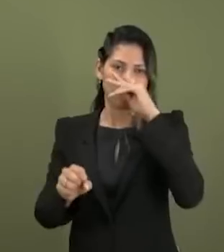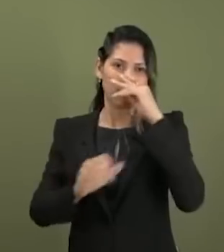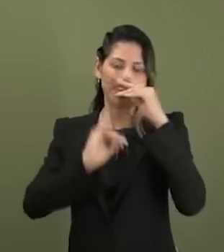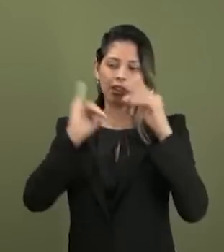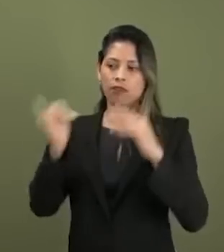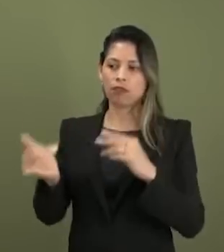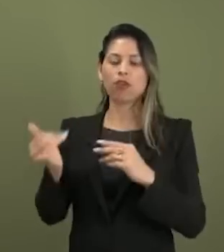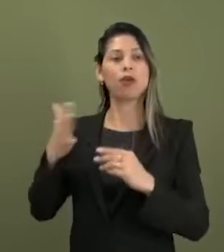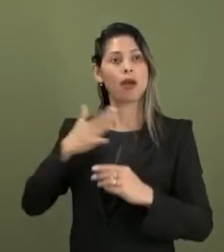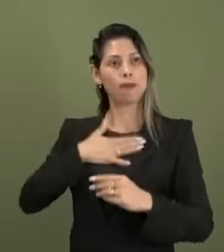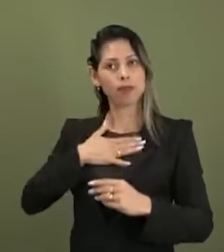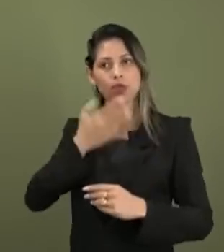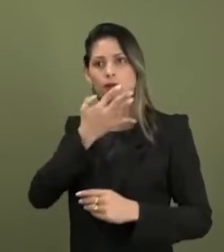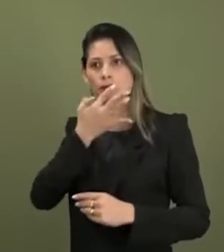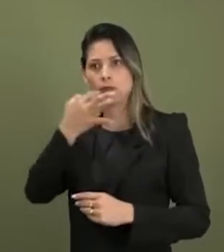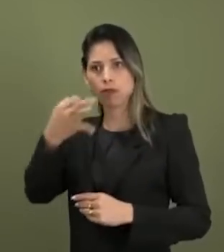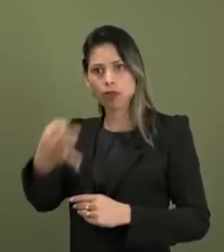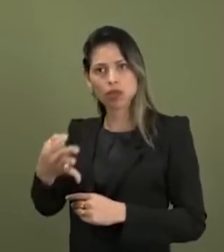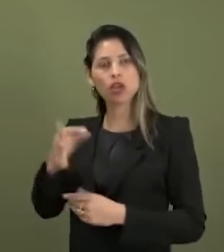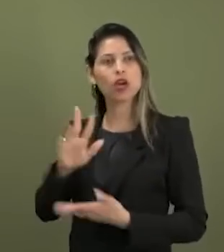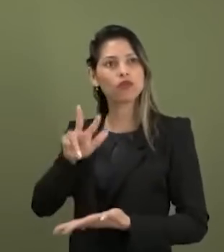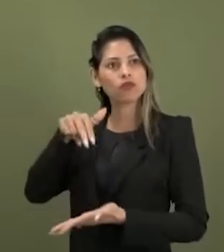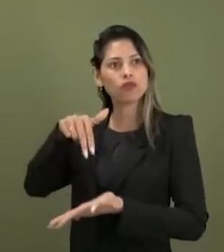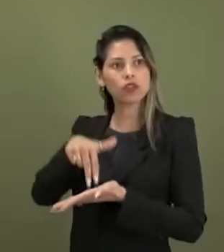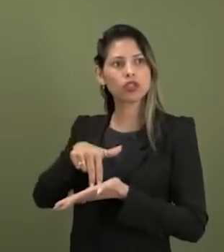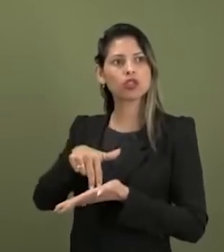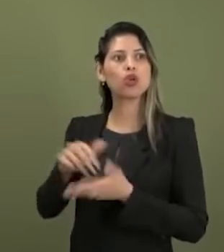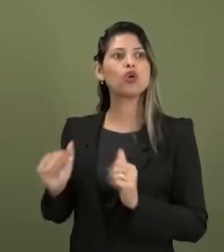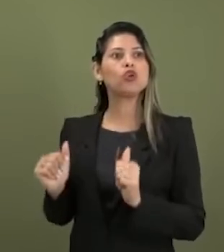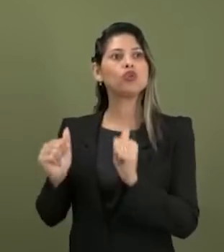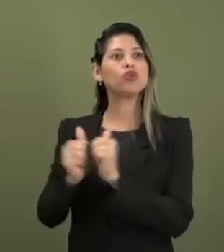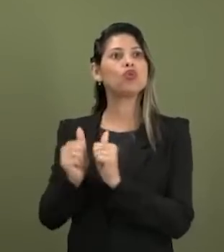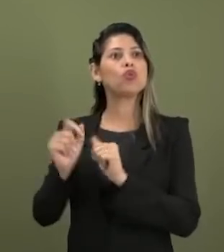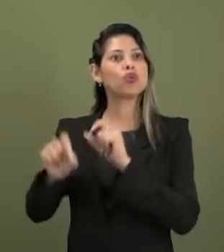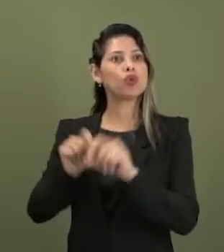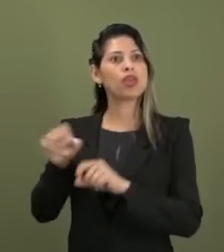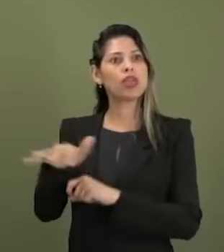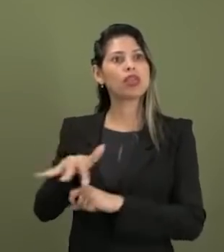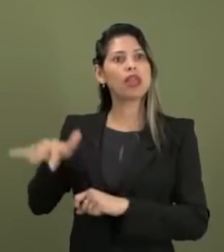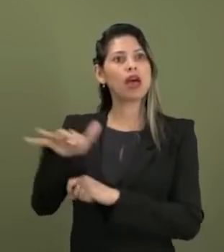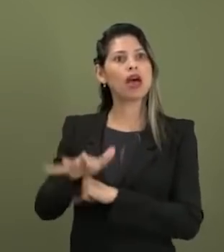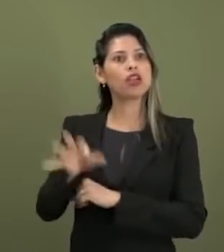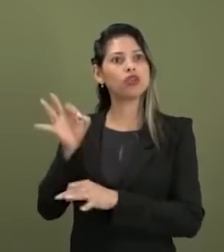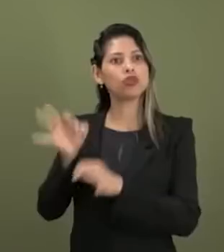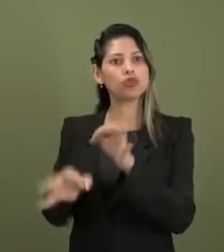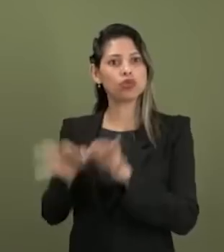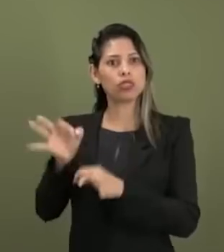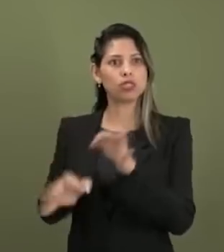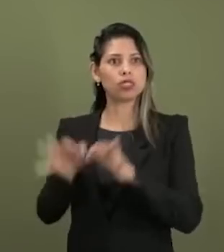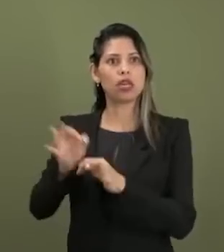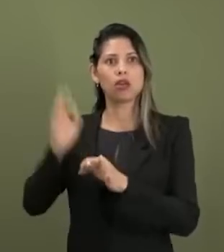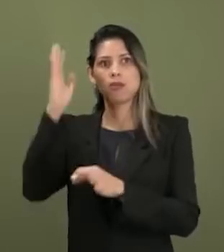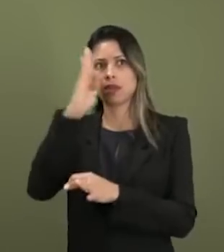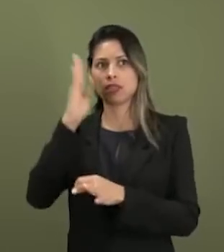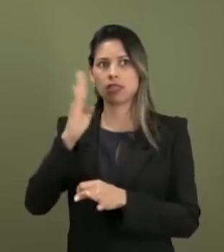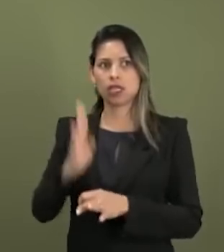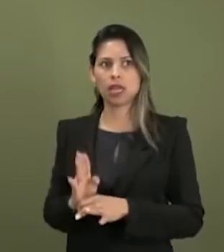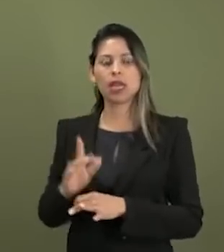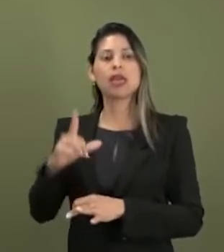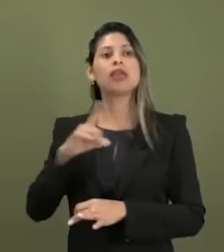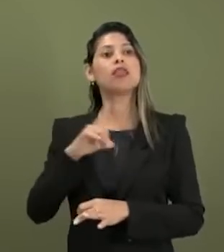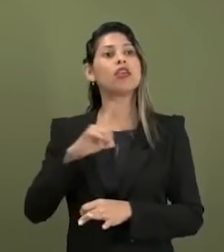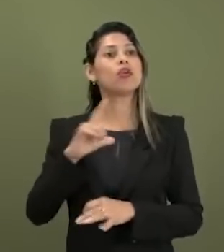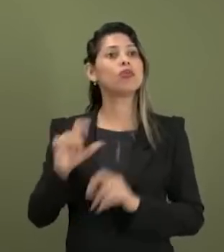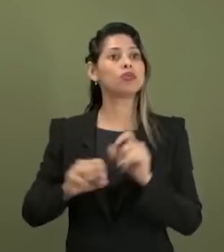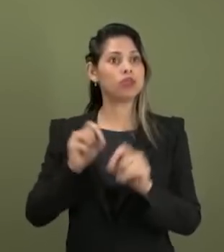posicionamento para que haja, por parte do Judiciário Brasileiro, estamos aqui a votar inúmeros membros do